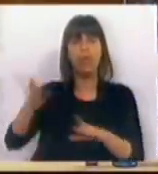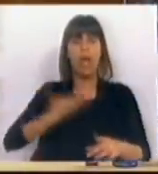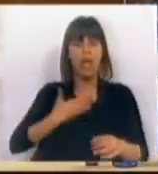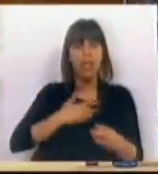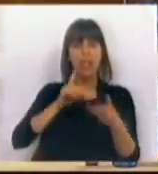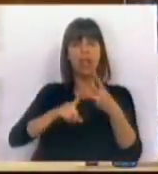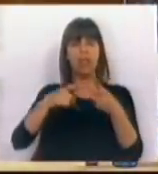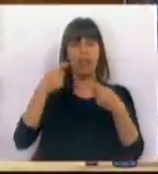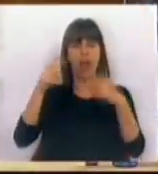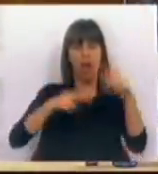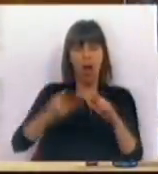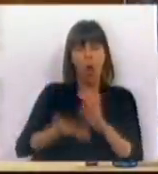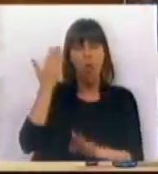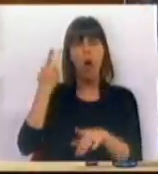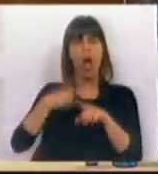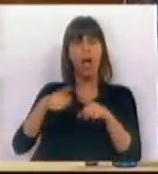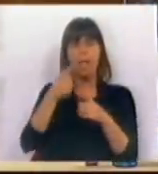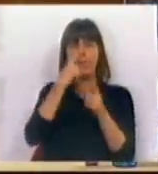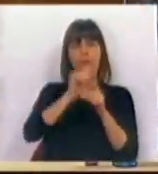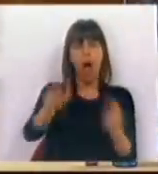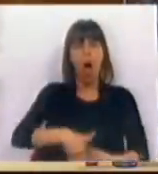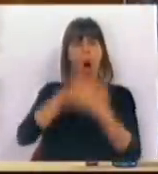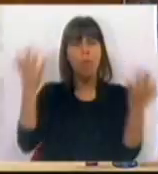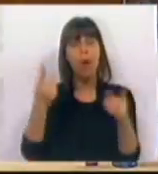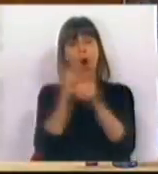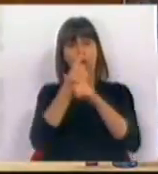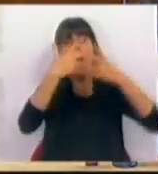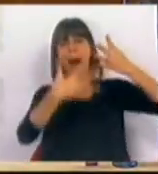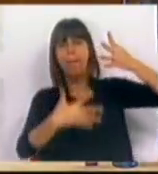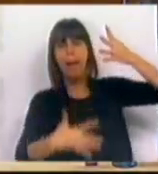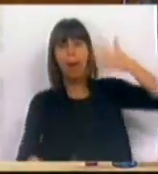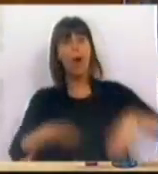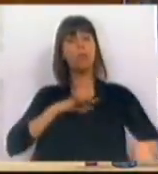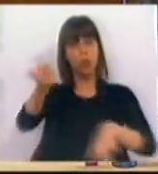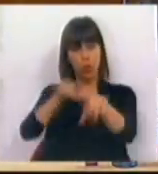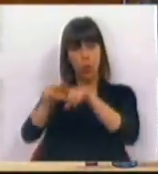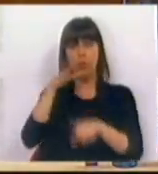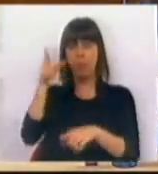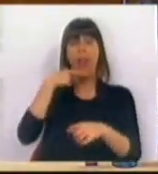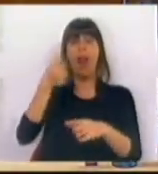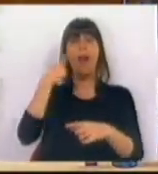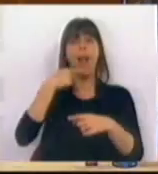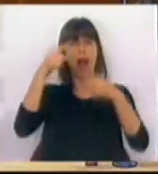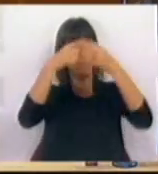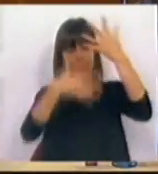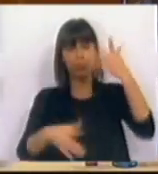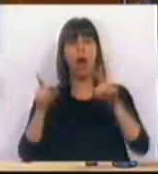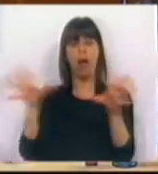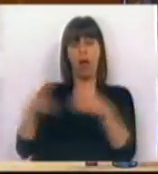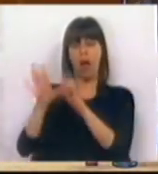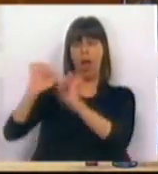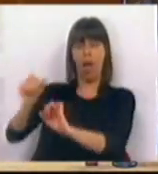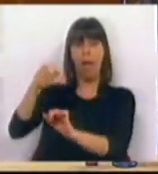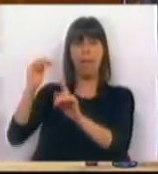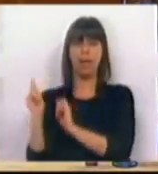dívida, porque temos carga fiscal, porque temos crédito mal parado e temos muitas outras coisas que o Sr. Deputado enunciou como sendo o grande legado que o